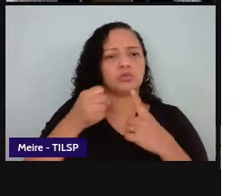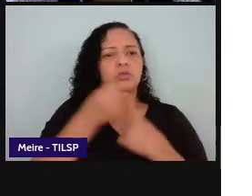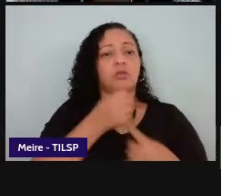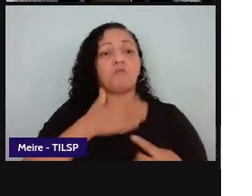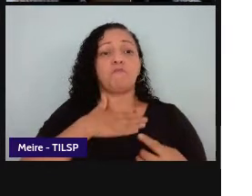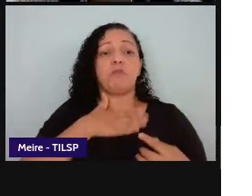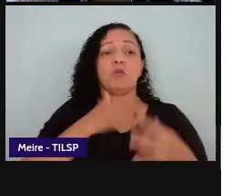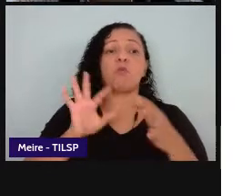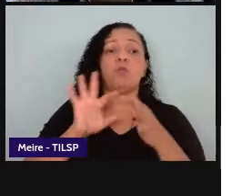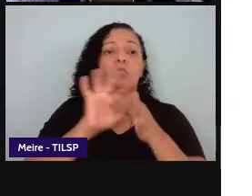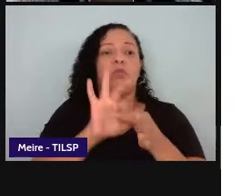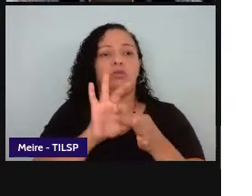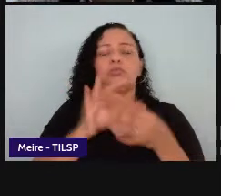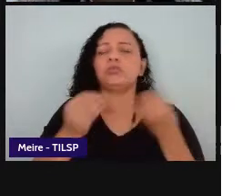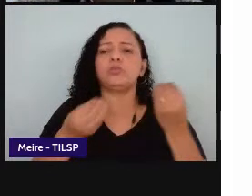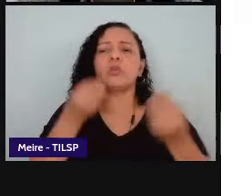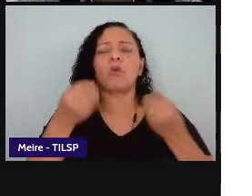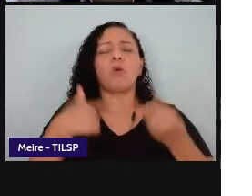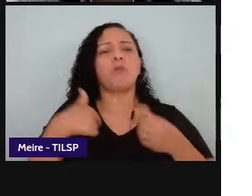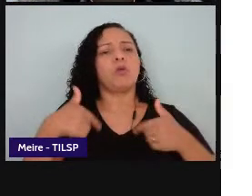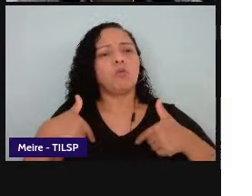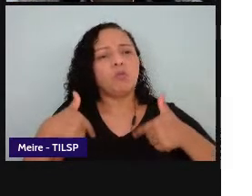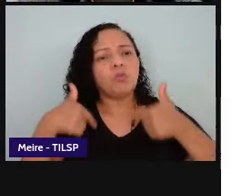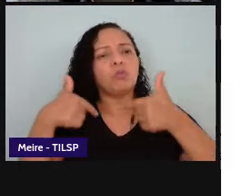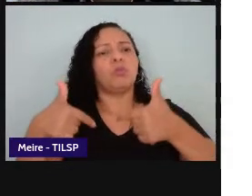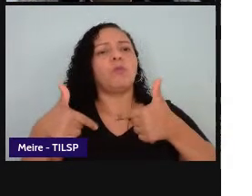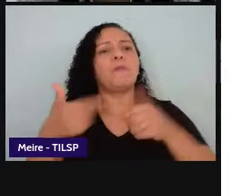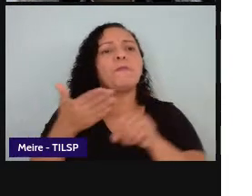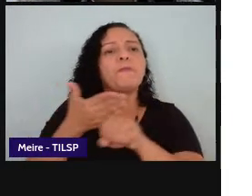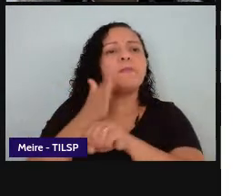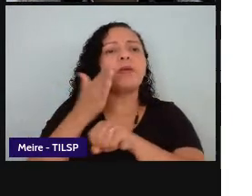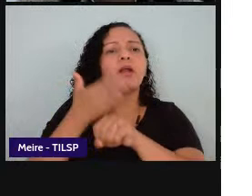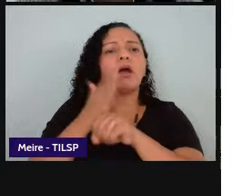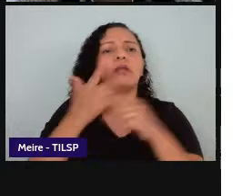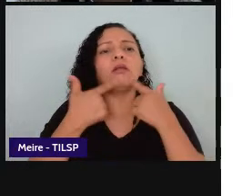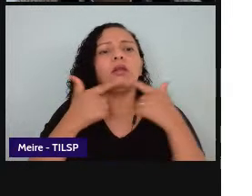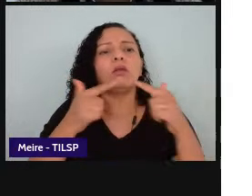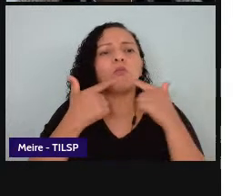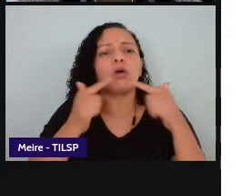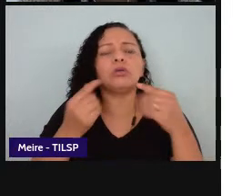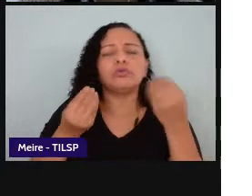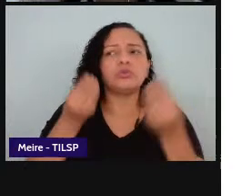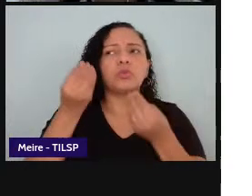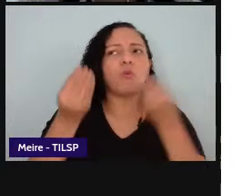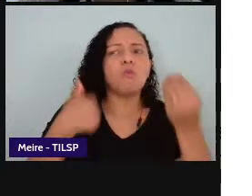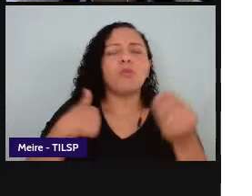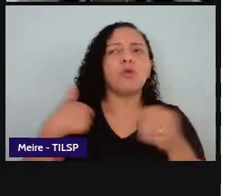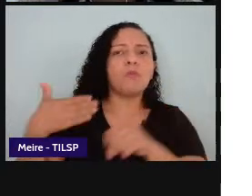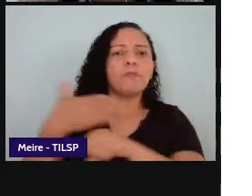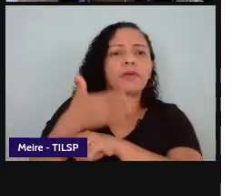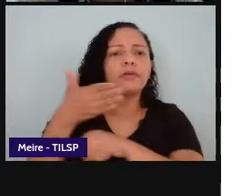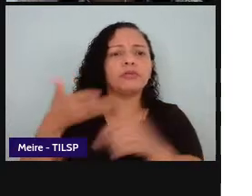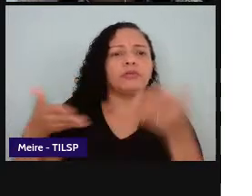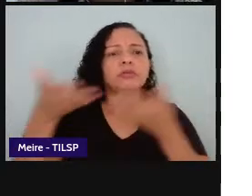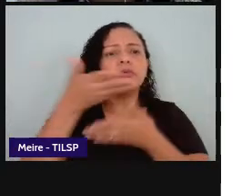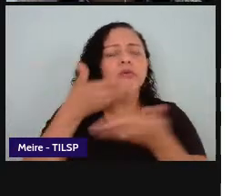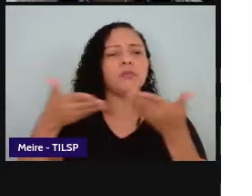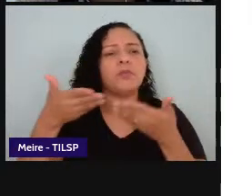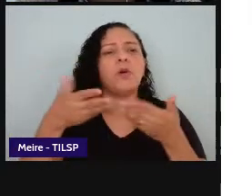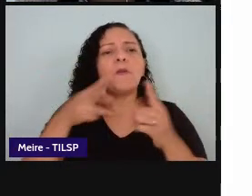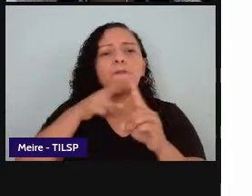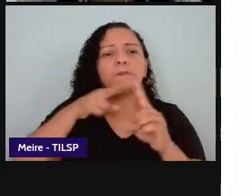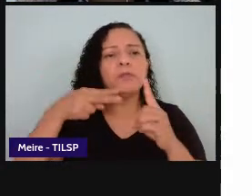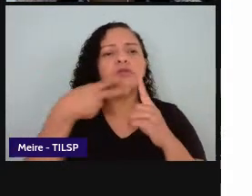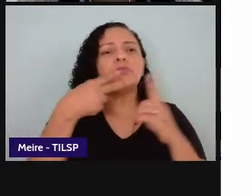consigo fazer isso a partir das práticas de linguagem como é que eu me envolvo nessa perspectiva democrática como é que eu